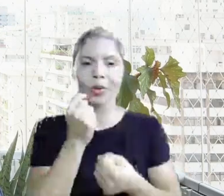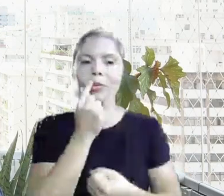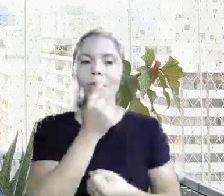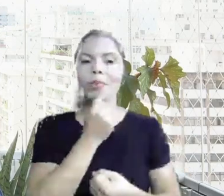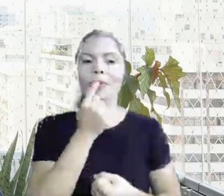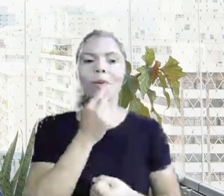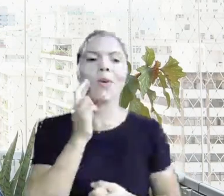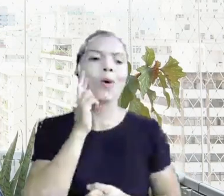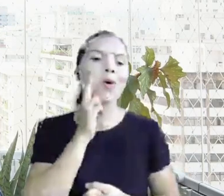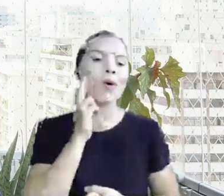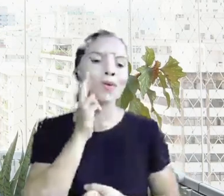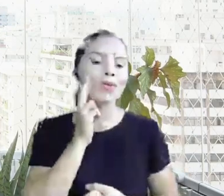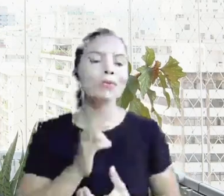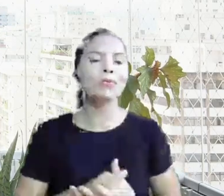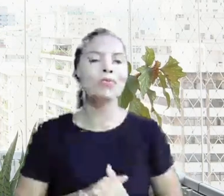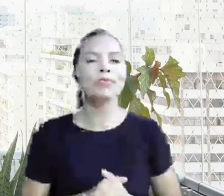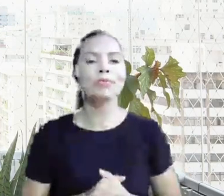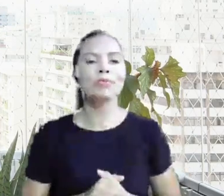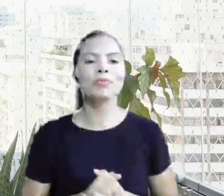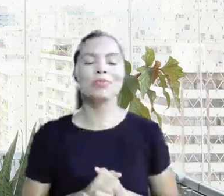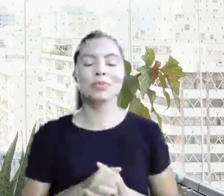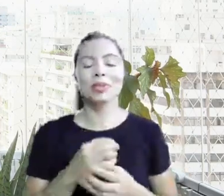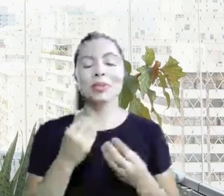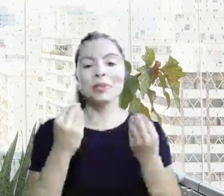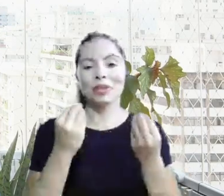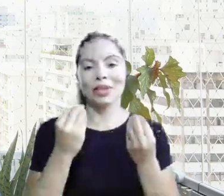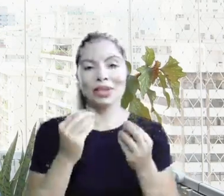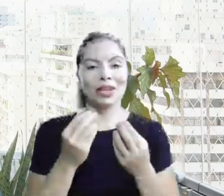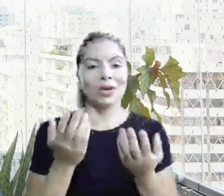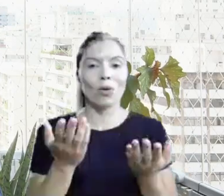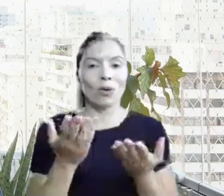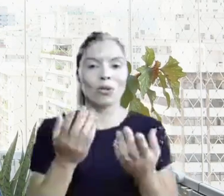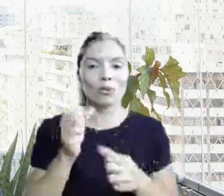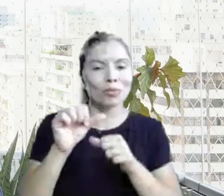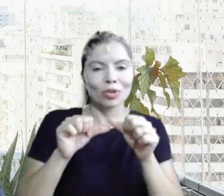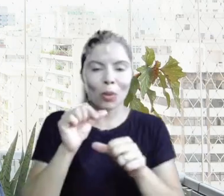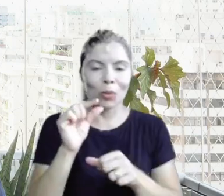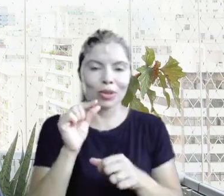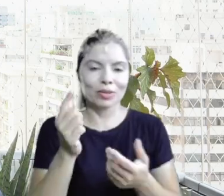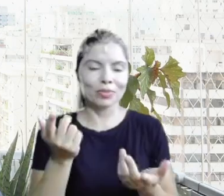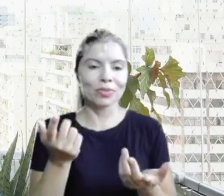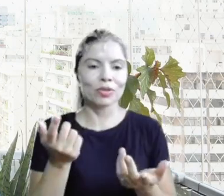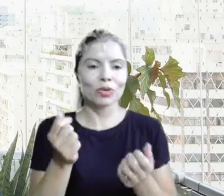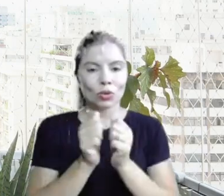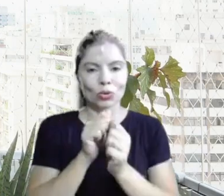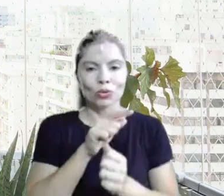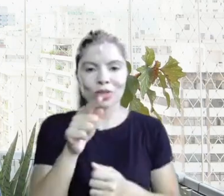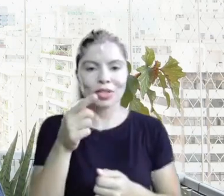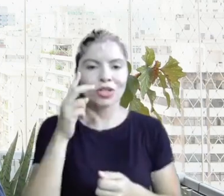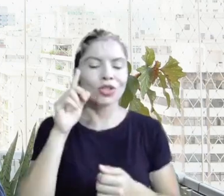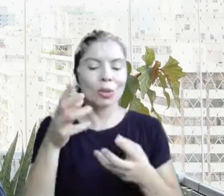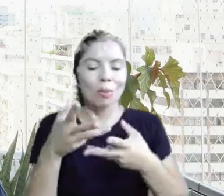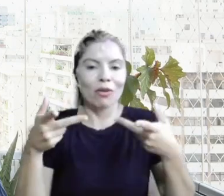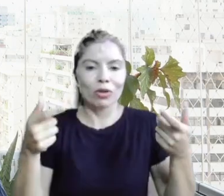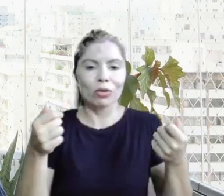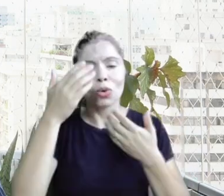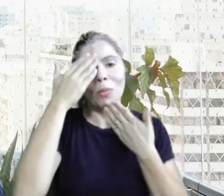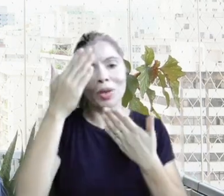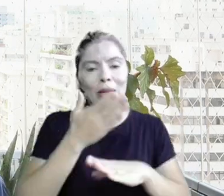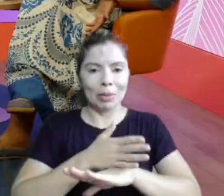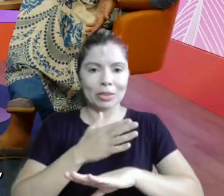batom rosa para fazer a diferença aqui nesse dia maravilhoso com vocês. e muito obrigada de novo pela